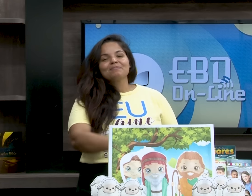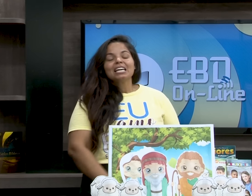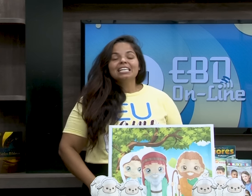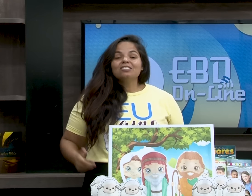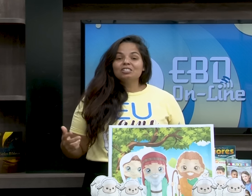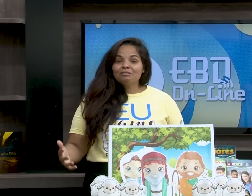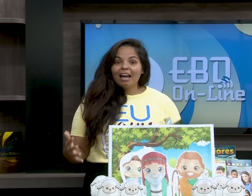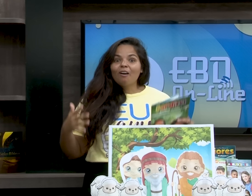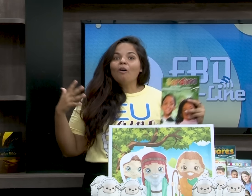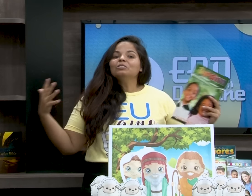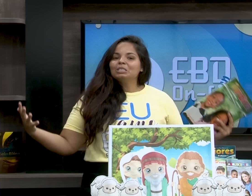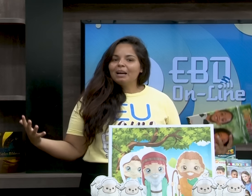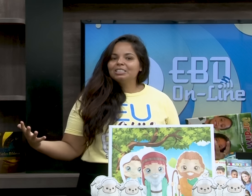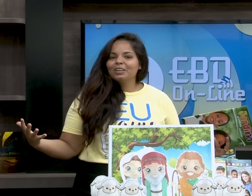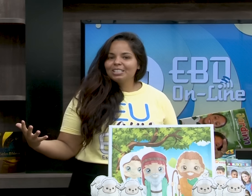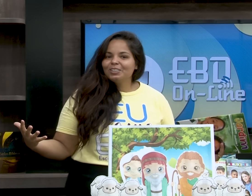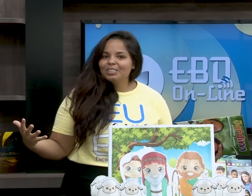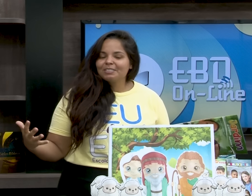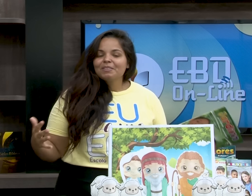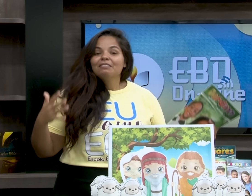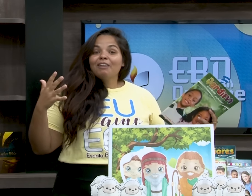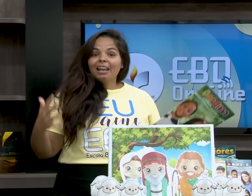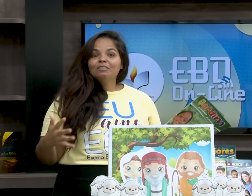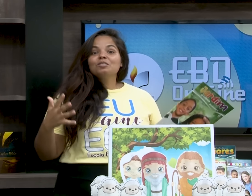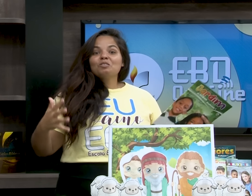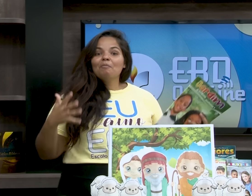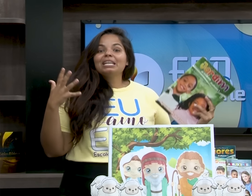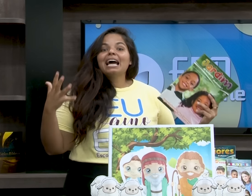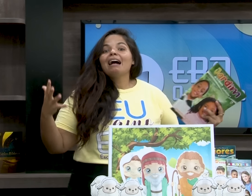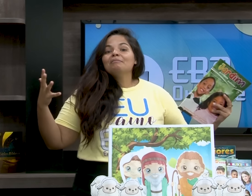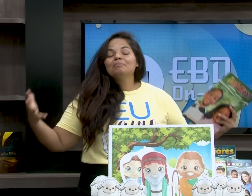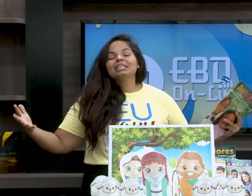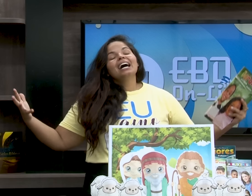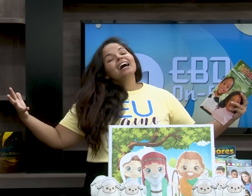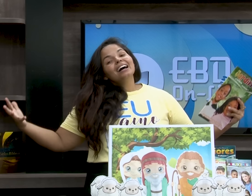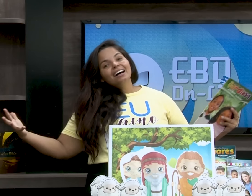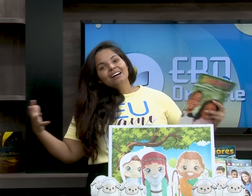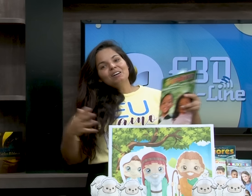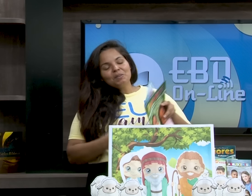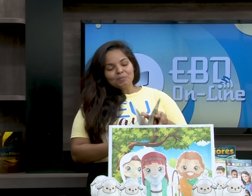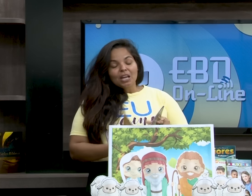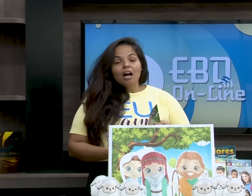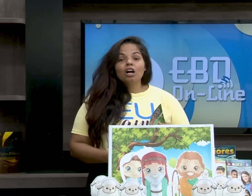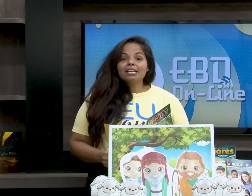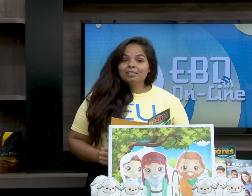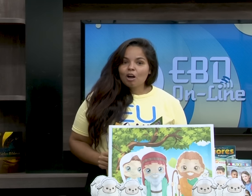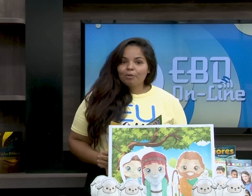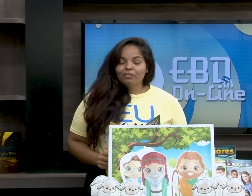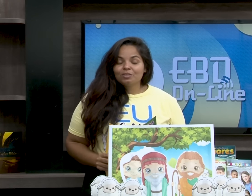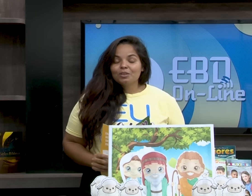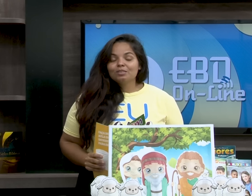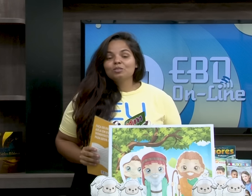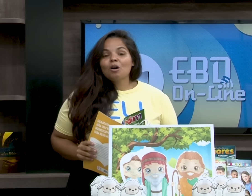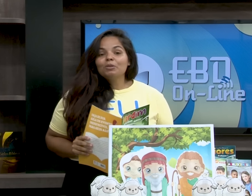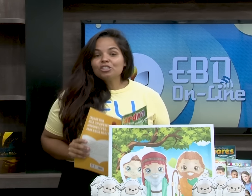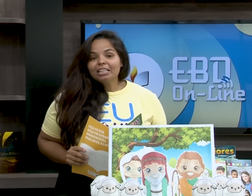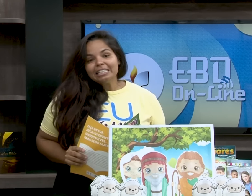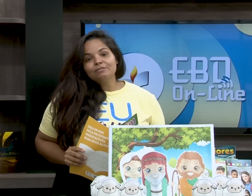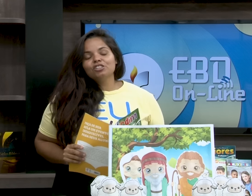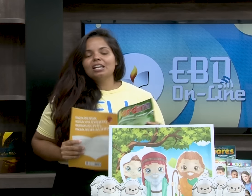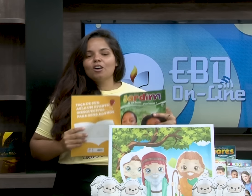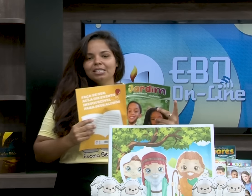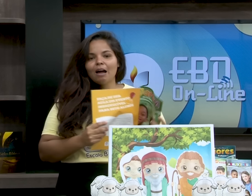Muito bem. E a gente vai continuar a história de hoje falando sobre Abraão. Olha só, professores, os